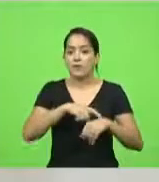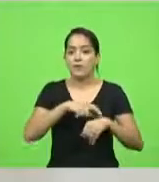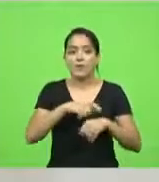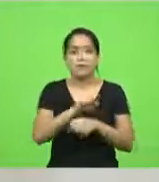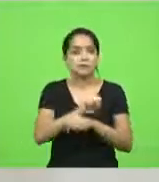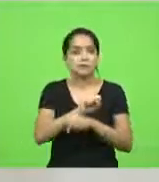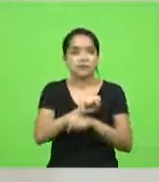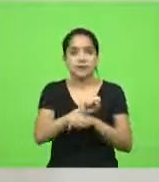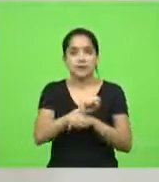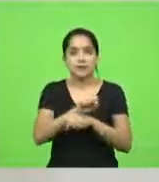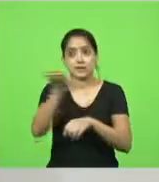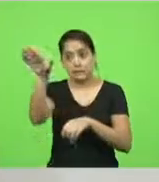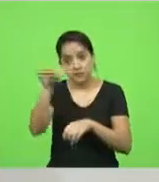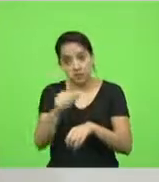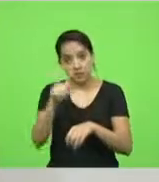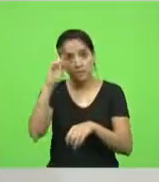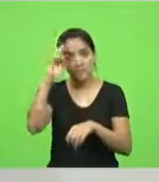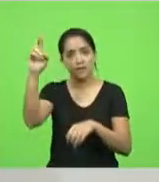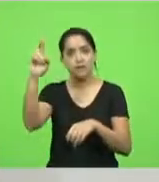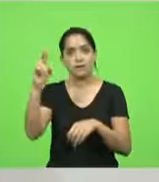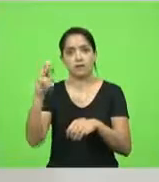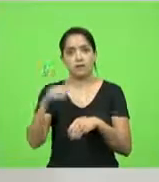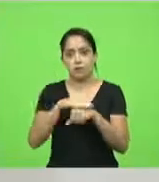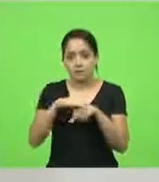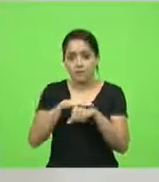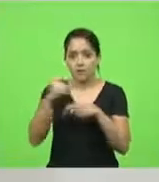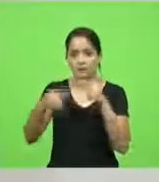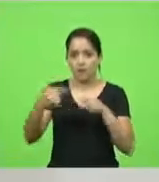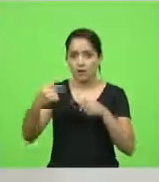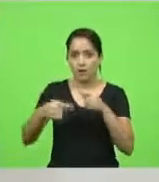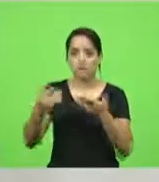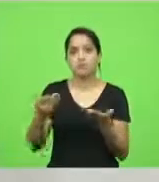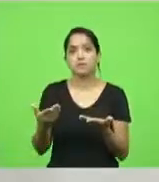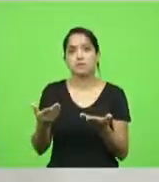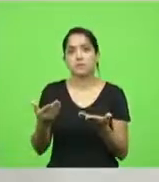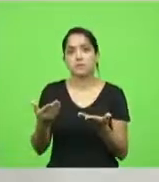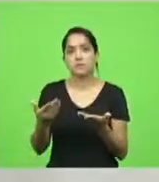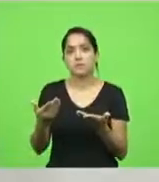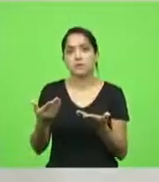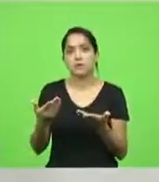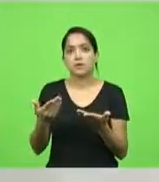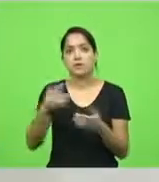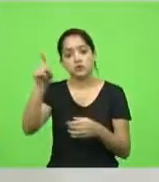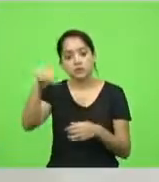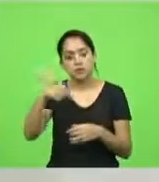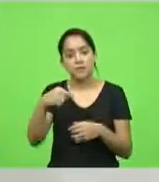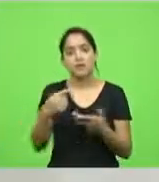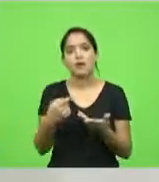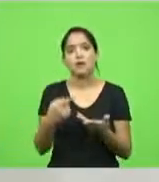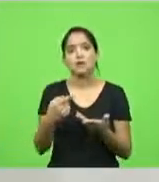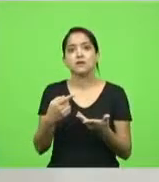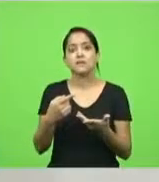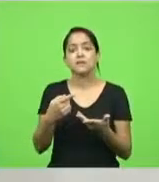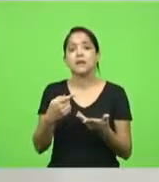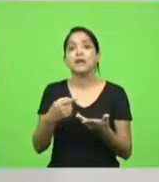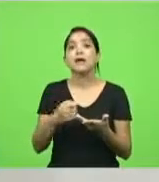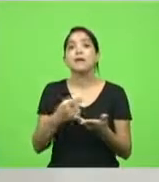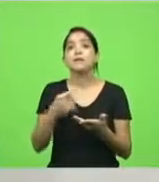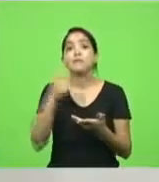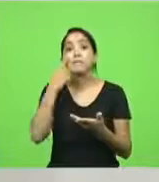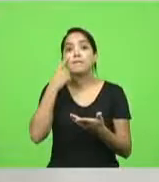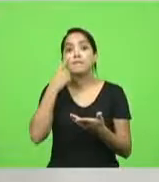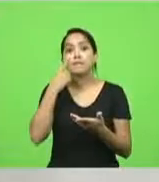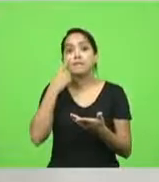levantamento, tem que chamar eles aqui, convocá-los, entendeu? Convocá-los para dizer o seguinte, escuta aqui, traga